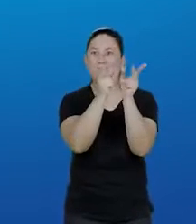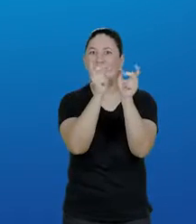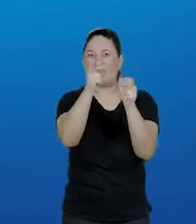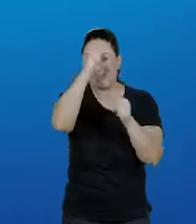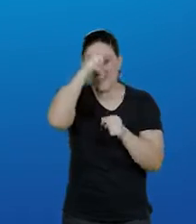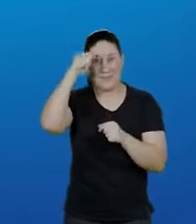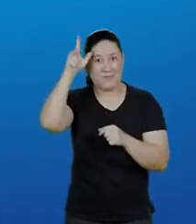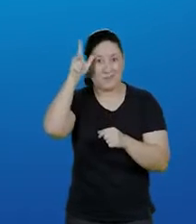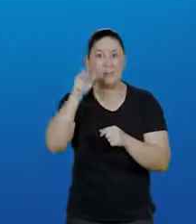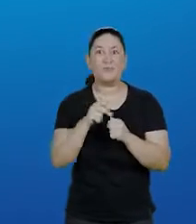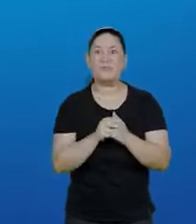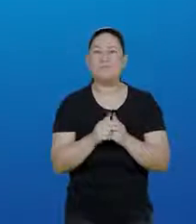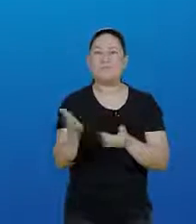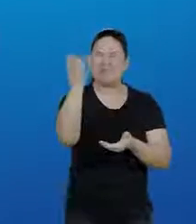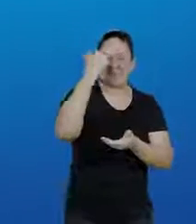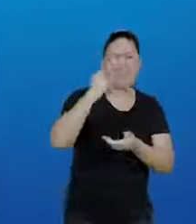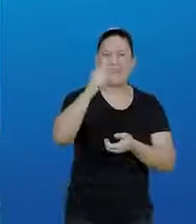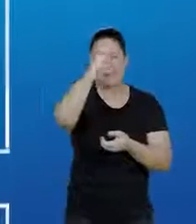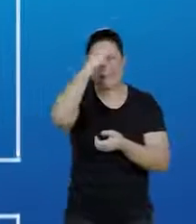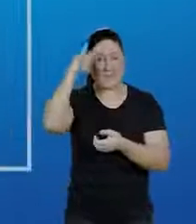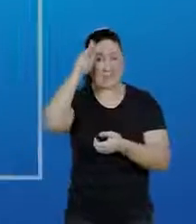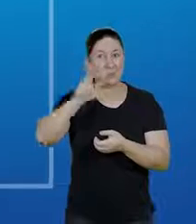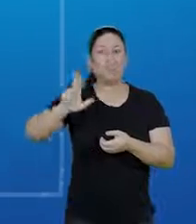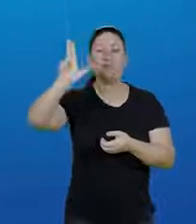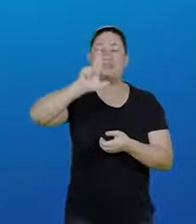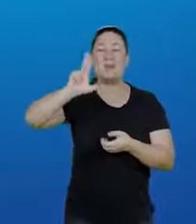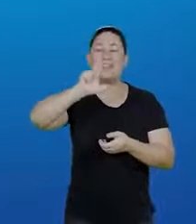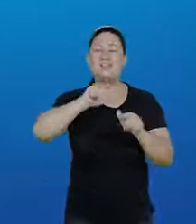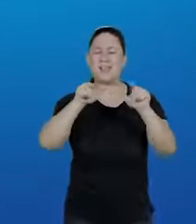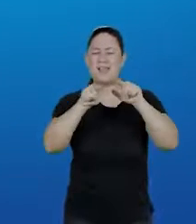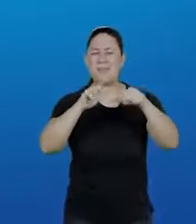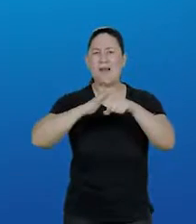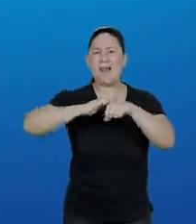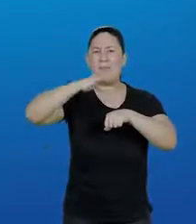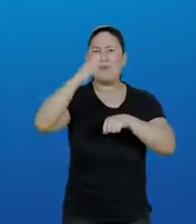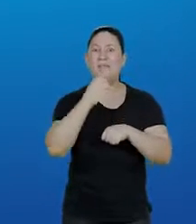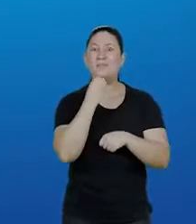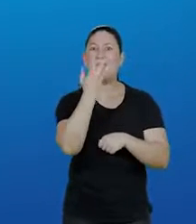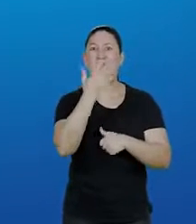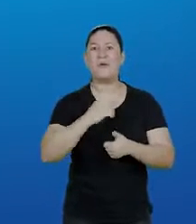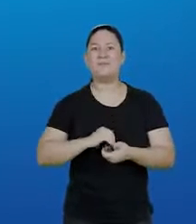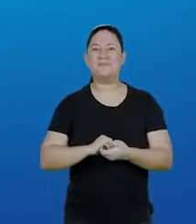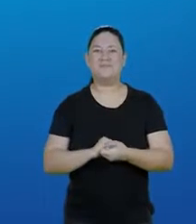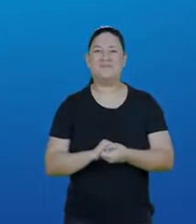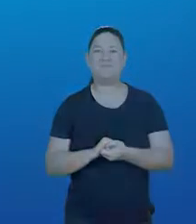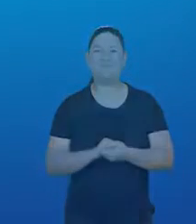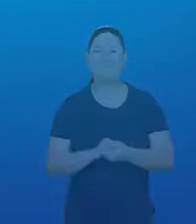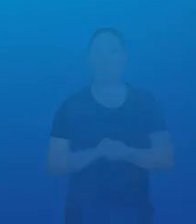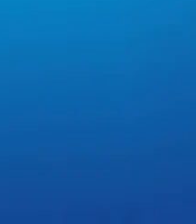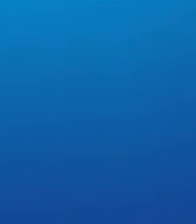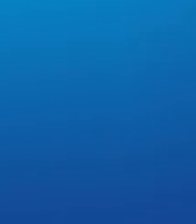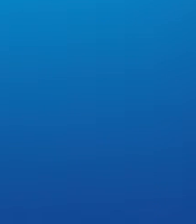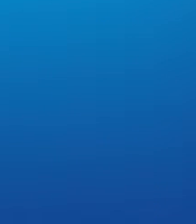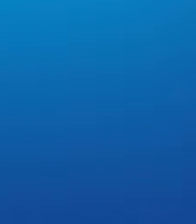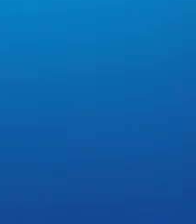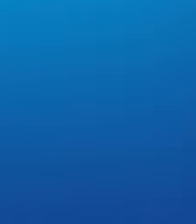a Prefeitura de Uberlândia. Vem! Prefeitura de Uberlândia. Fazer mais. Fazer bem.